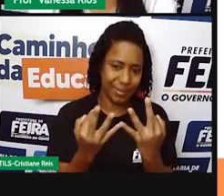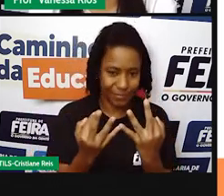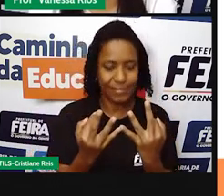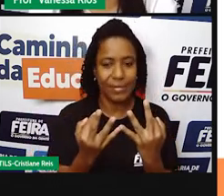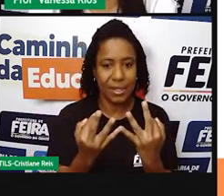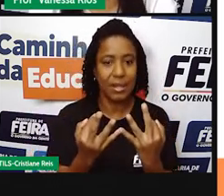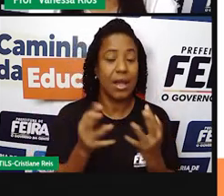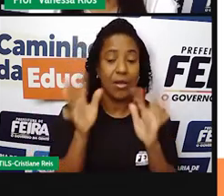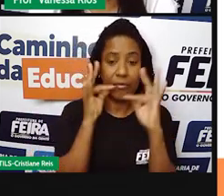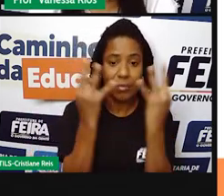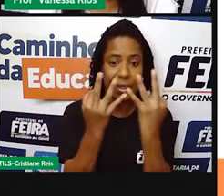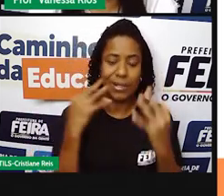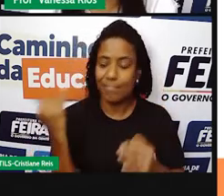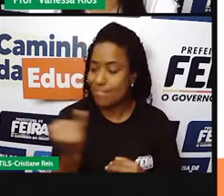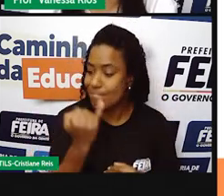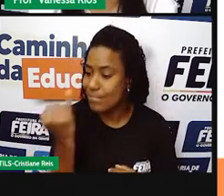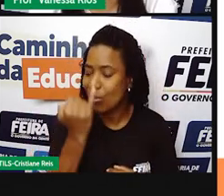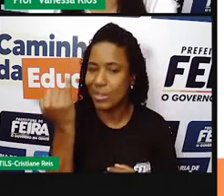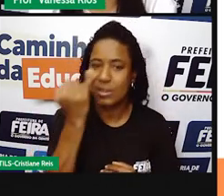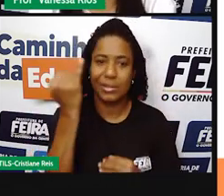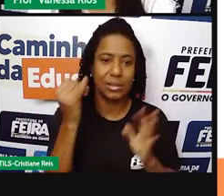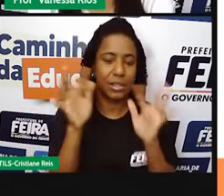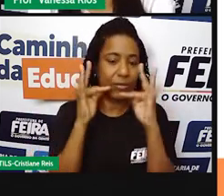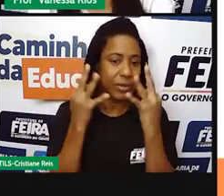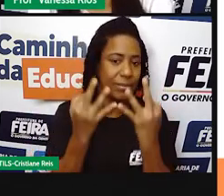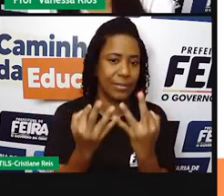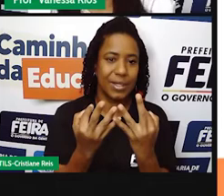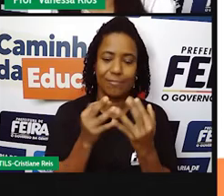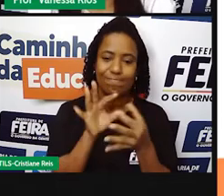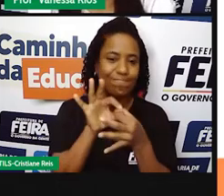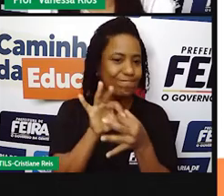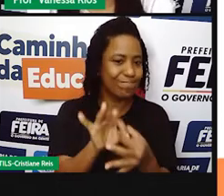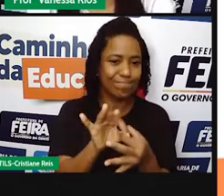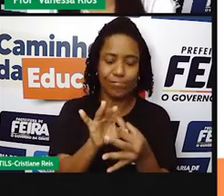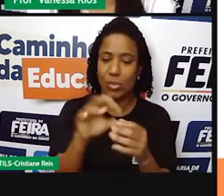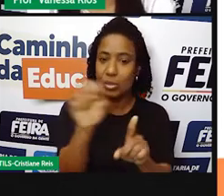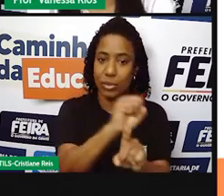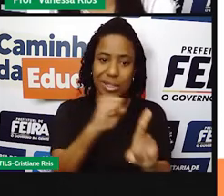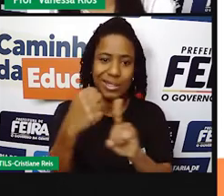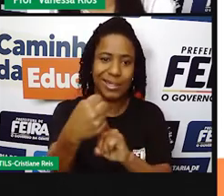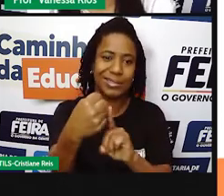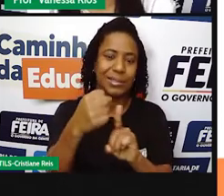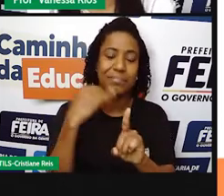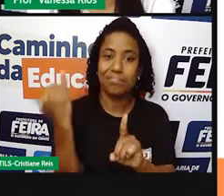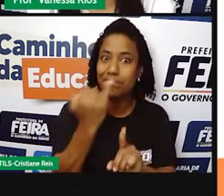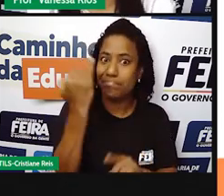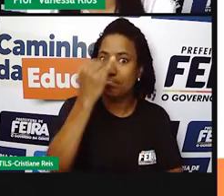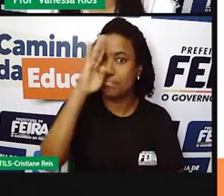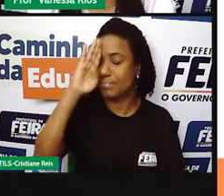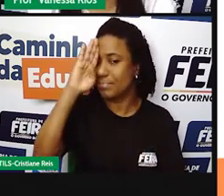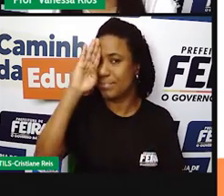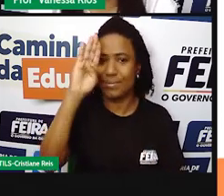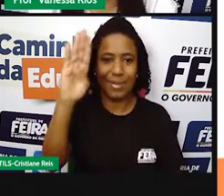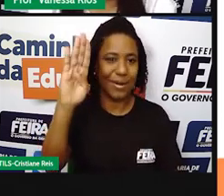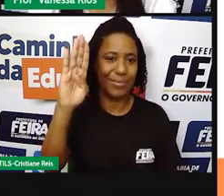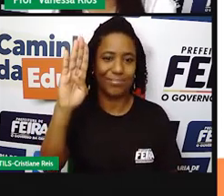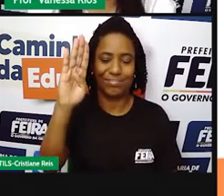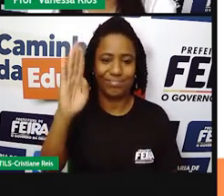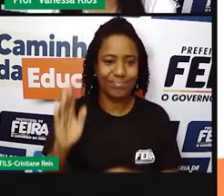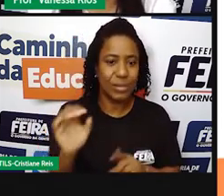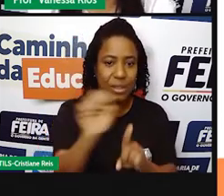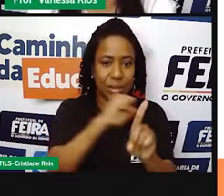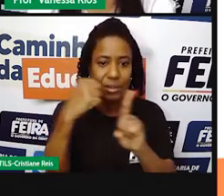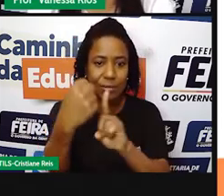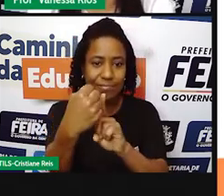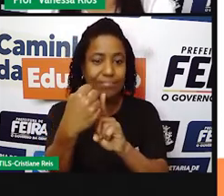reconhecida como núcleo de importância perante a sociedade. Então, assim, as famílias são organizações sociais